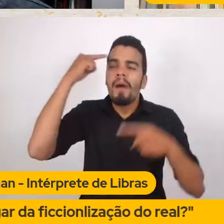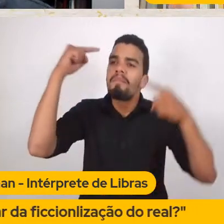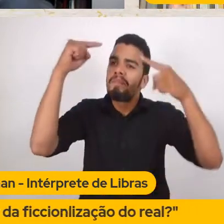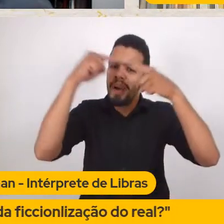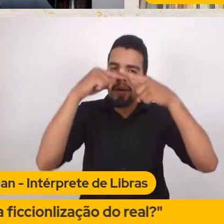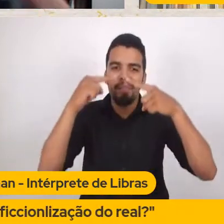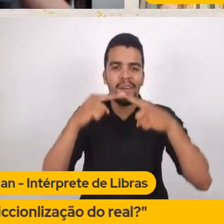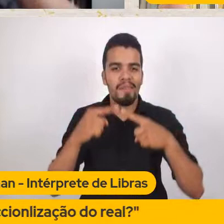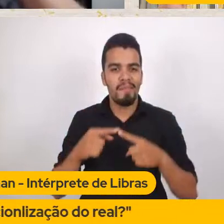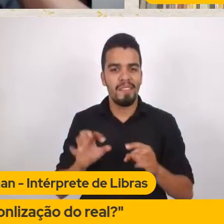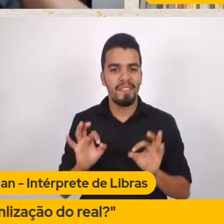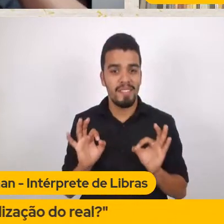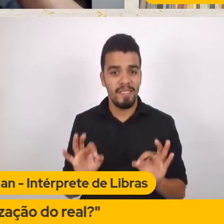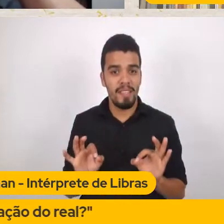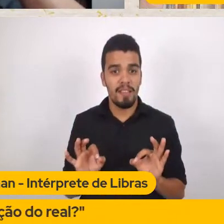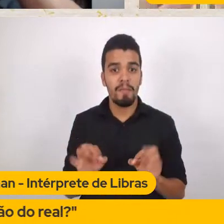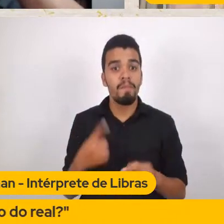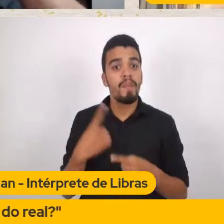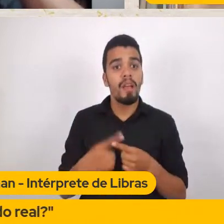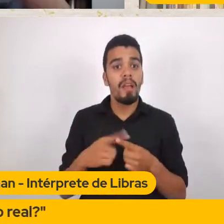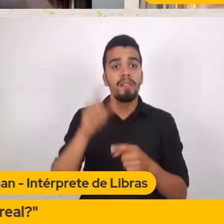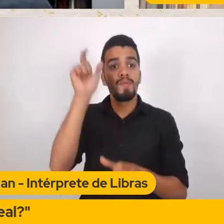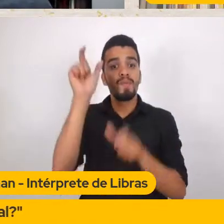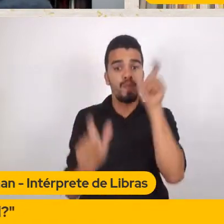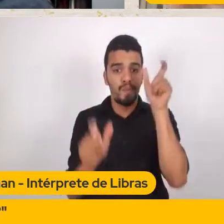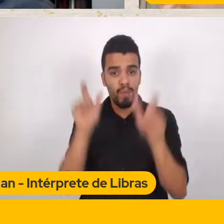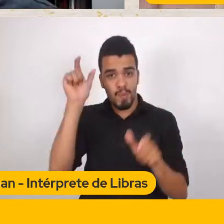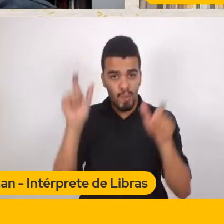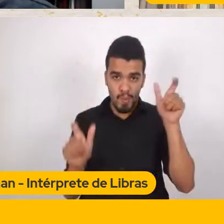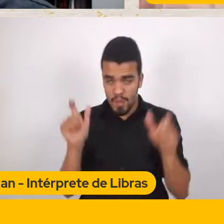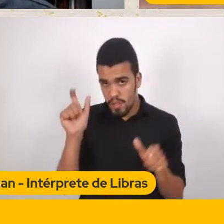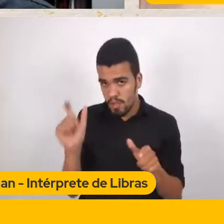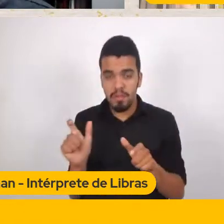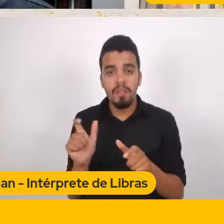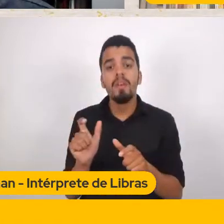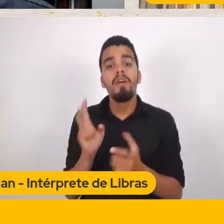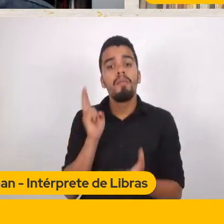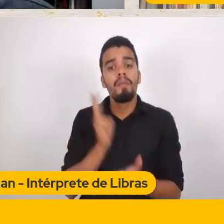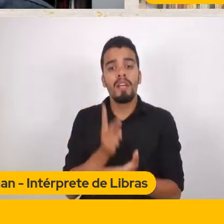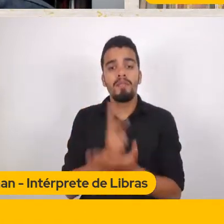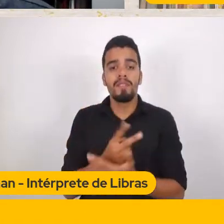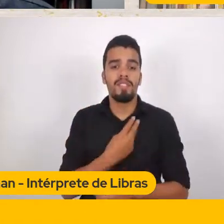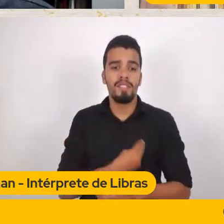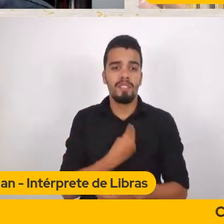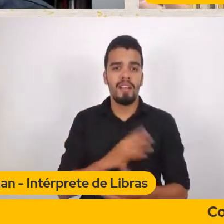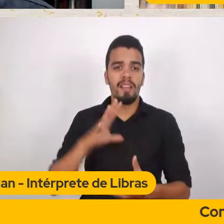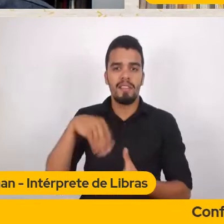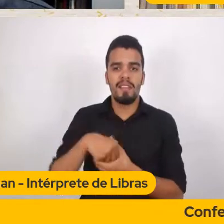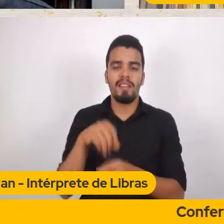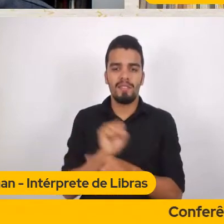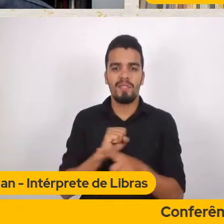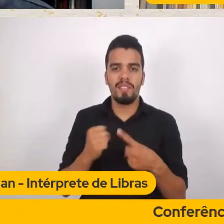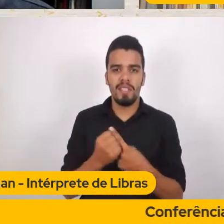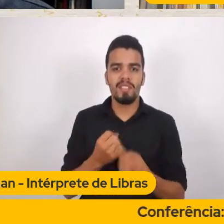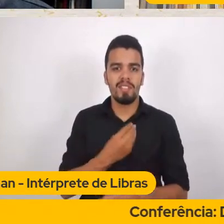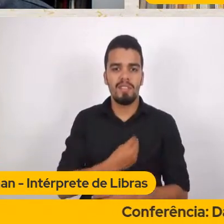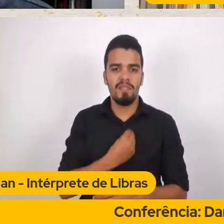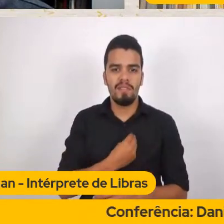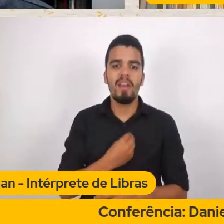operam O entendimento De sua condição Do seu estar No mundo cristão E aí a gente Entende o país